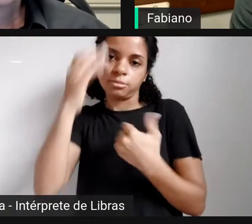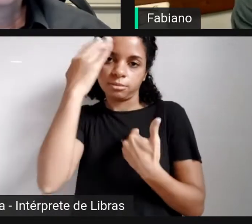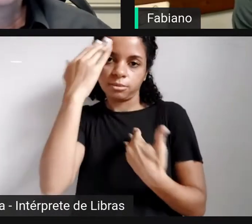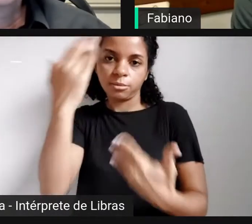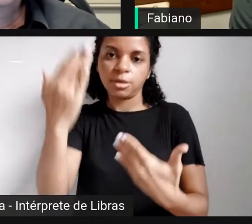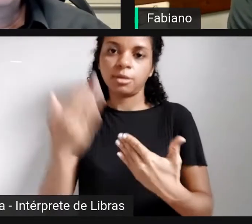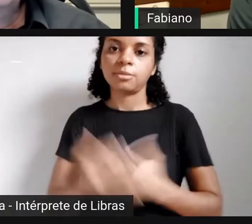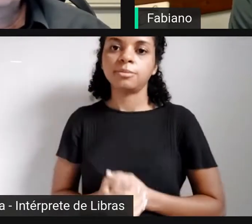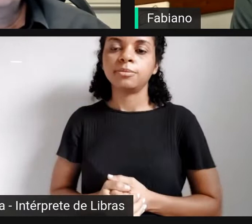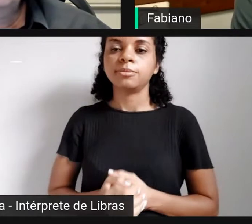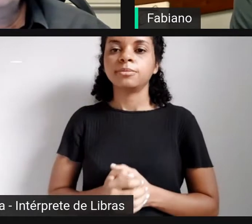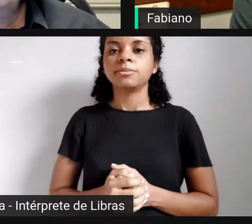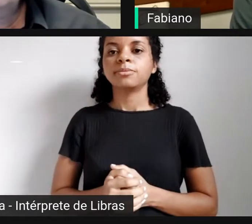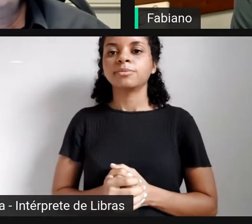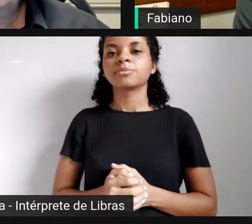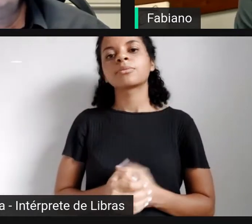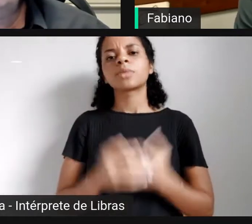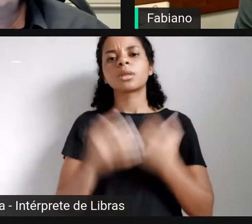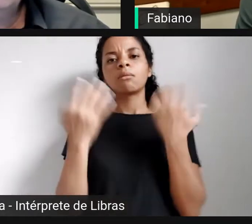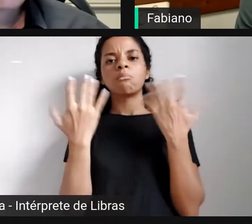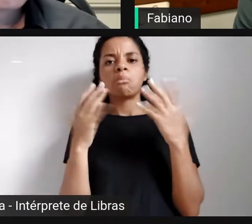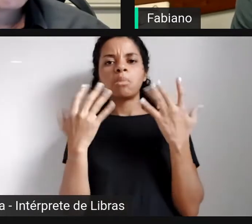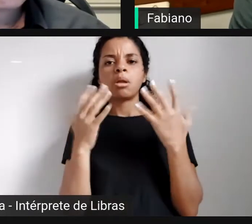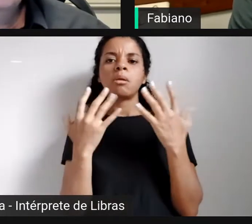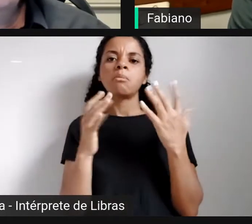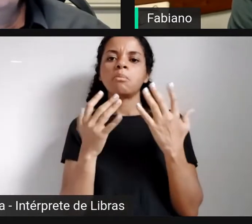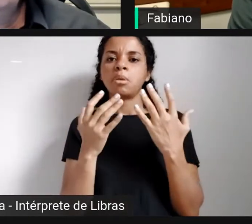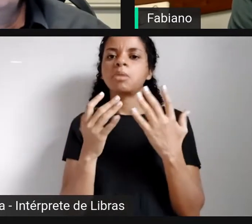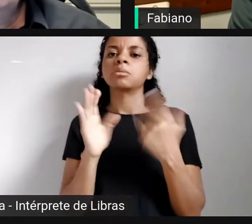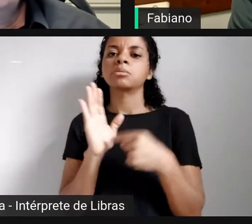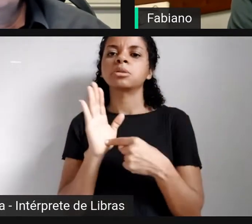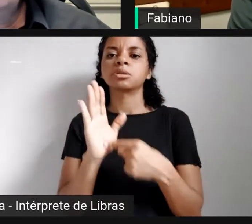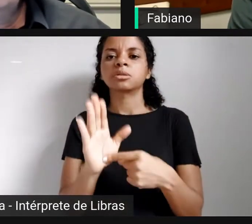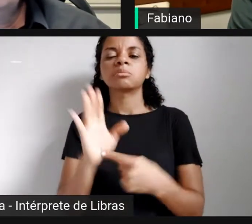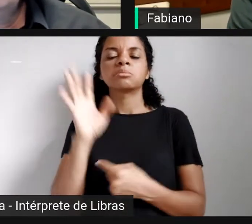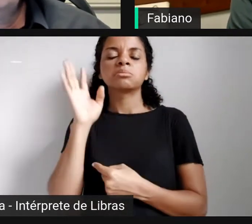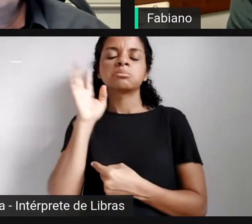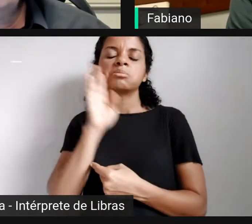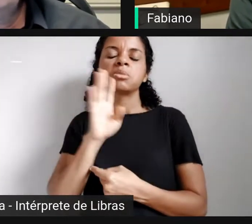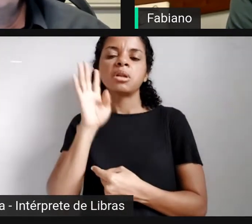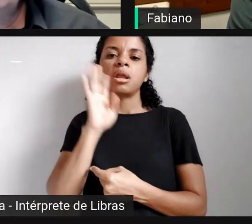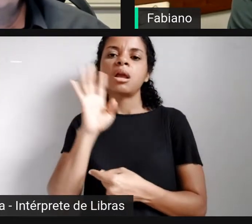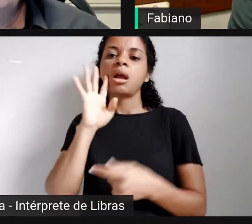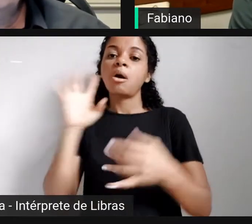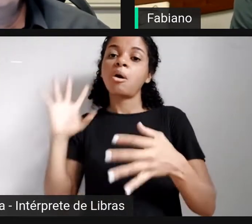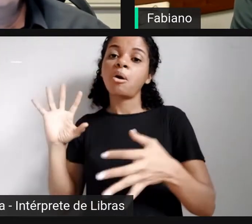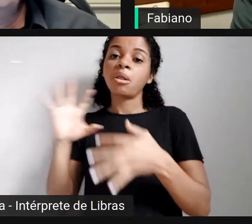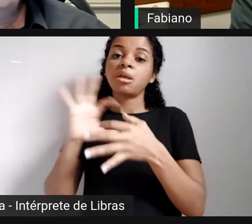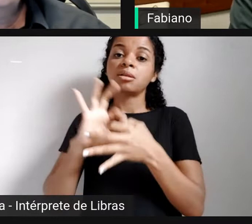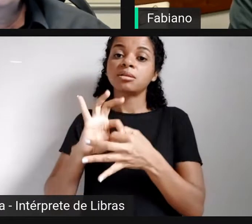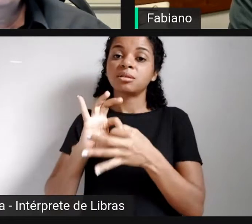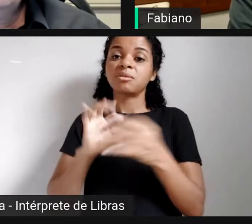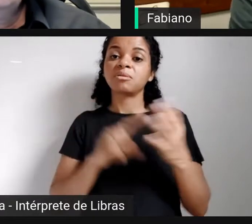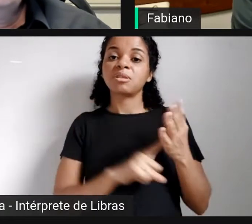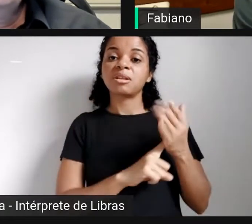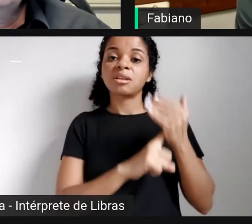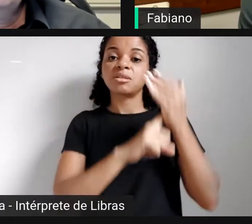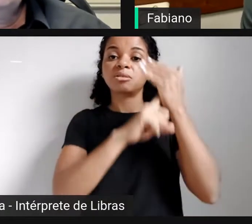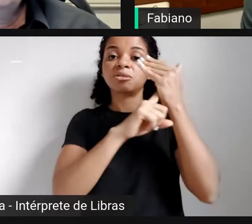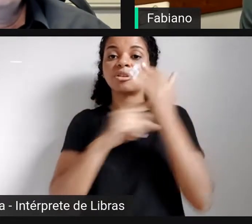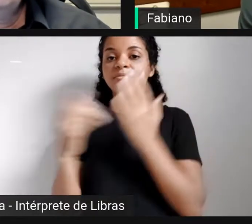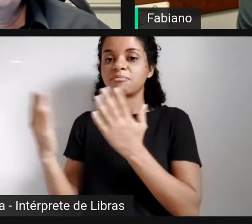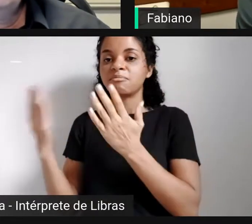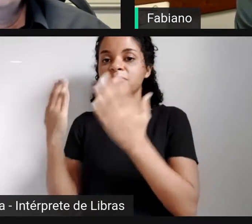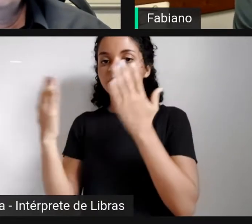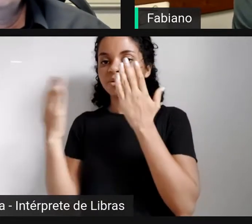Sérgio, parabéns pela apresentação. Muito legal essa conexão da tecnologia com a área da psicologia. Eu já tenho aqui várias